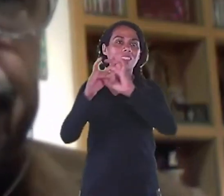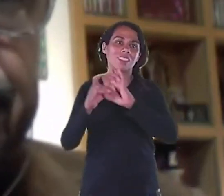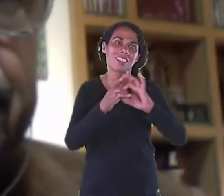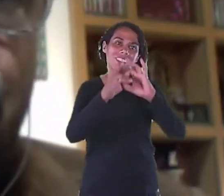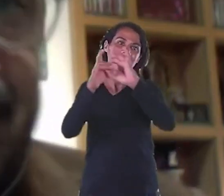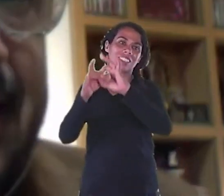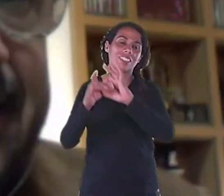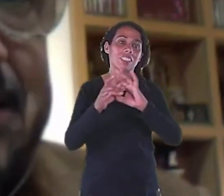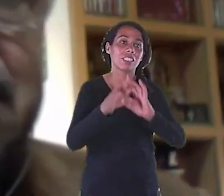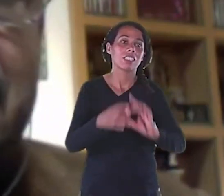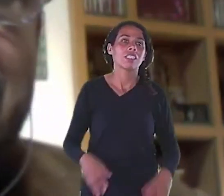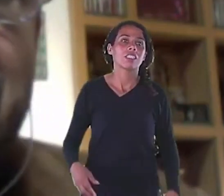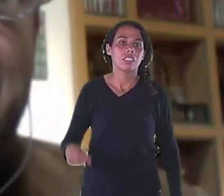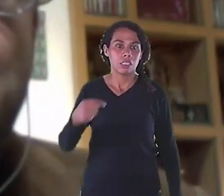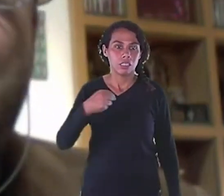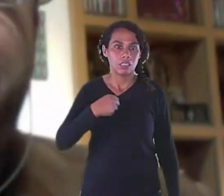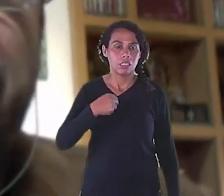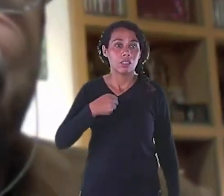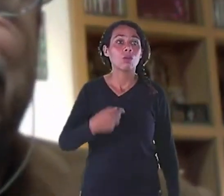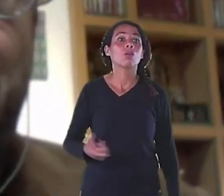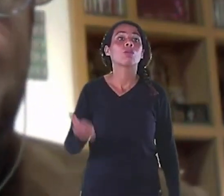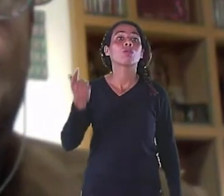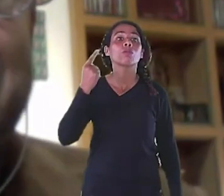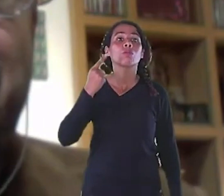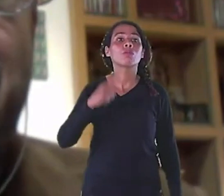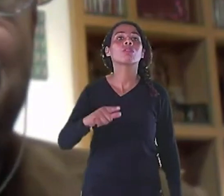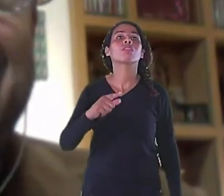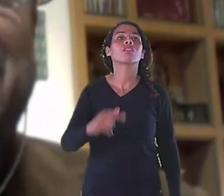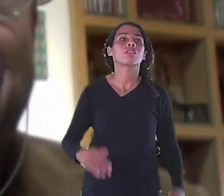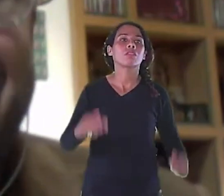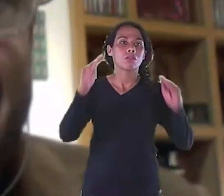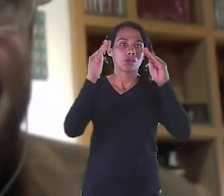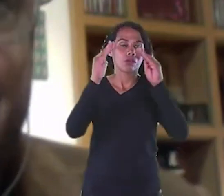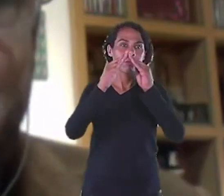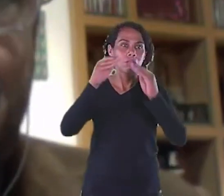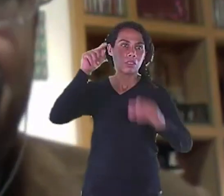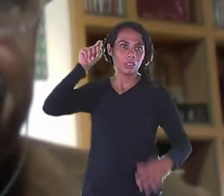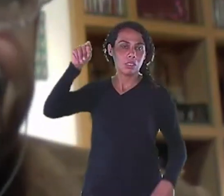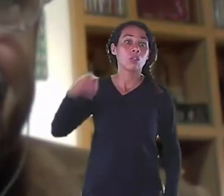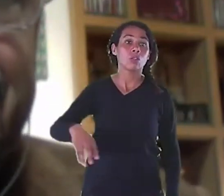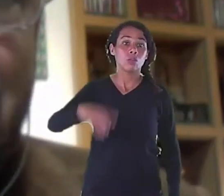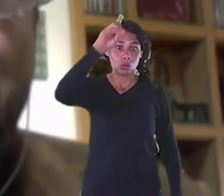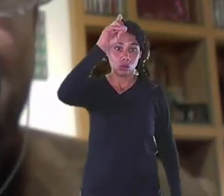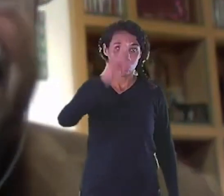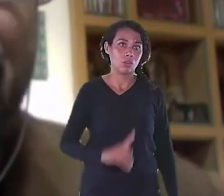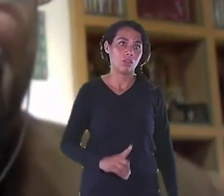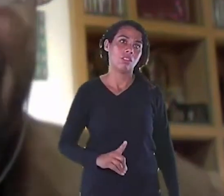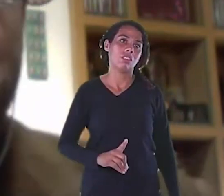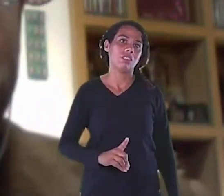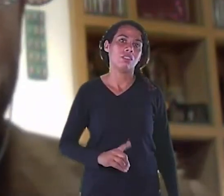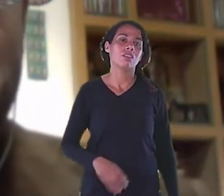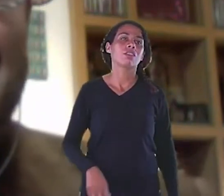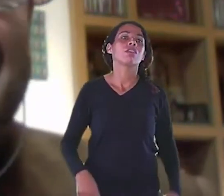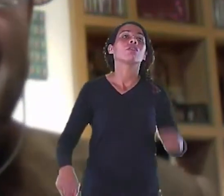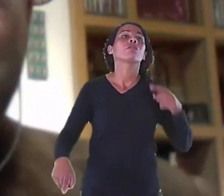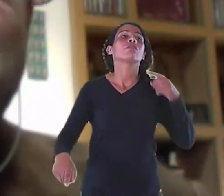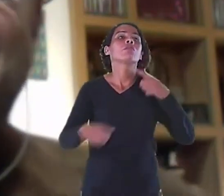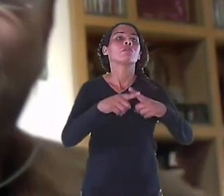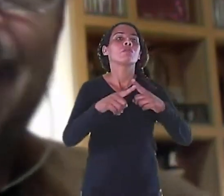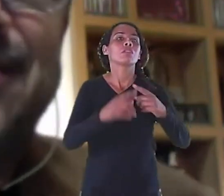matrimônio Por causa da Clarice E o João Pedro Nosso filho mais velho Nasceu na Itália Nasceu em Milão Quando eu fazia doutorado